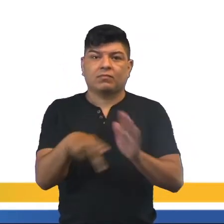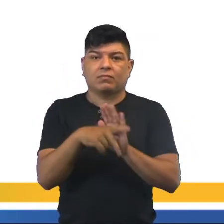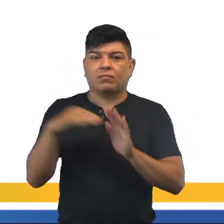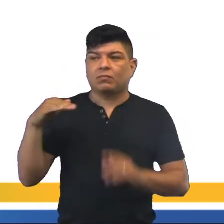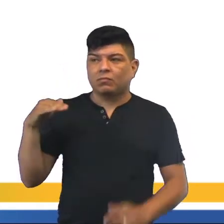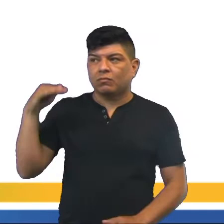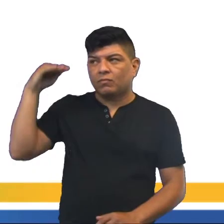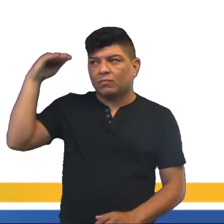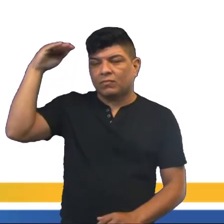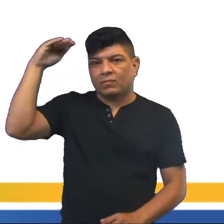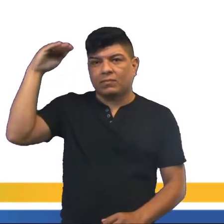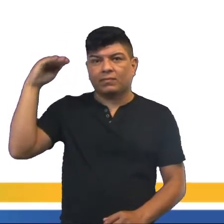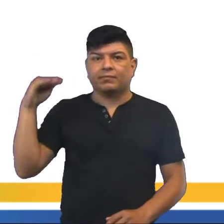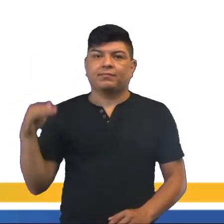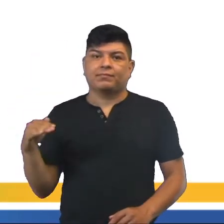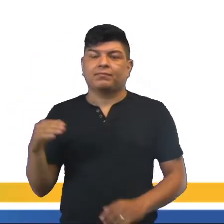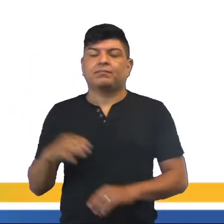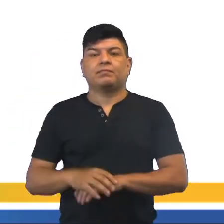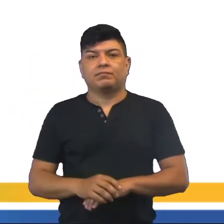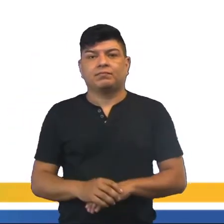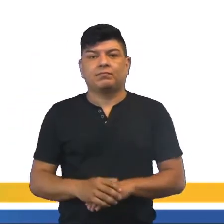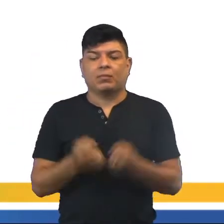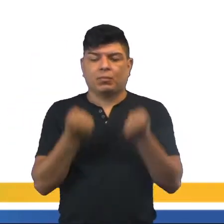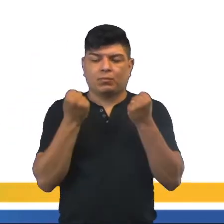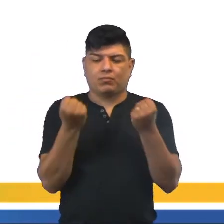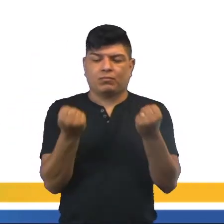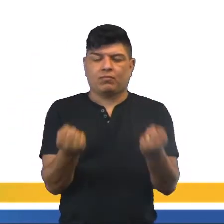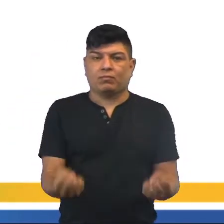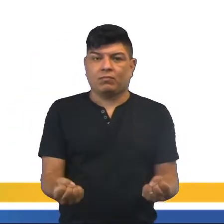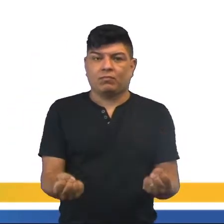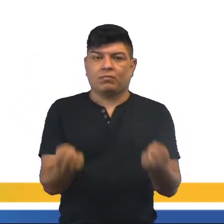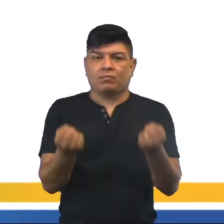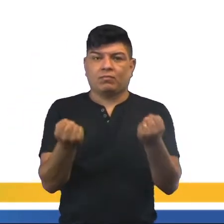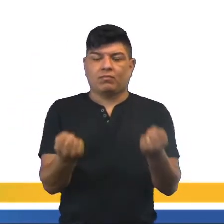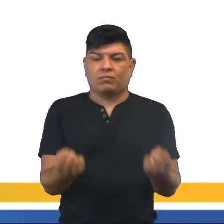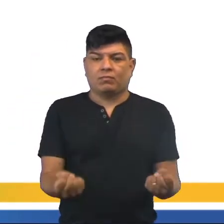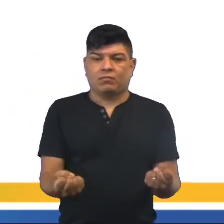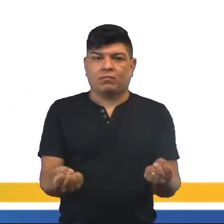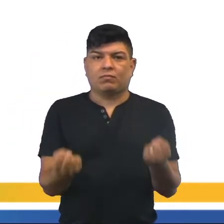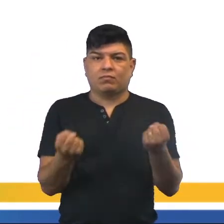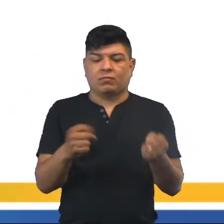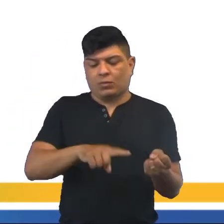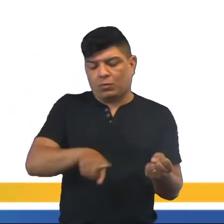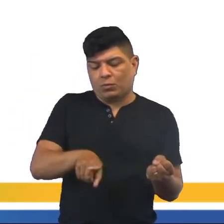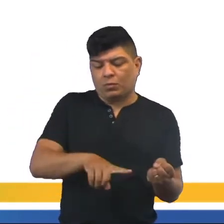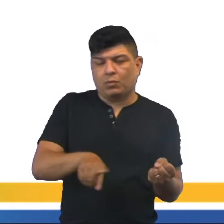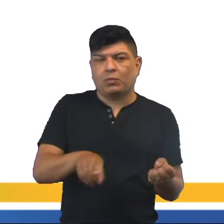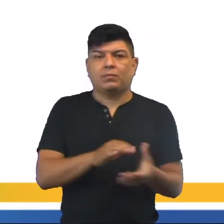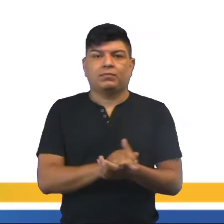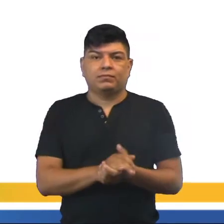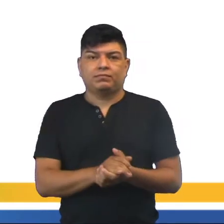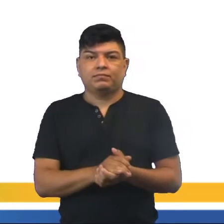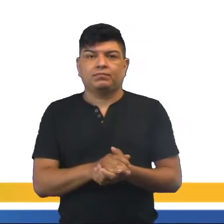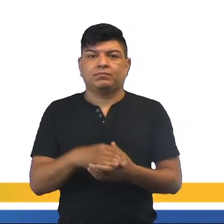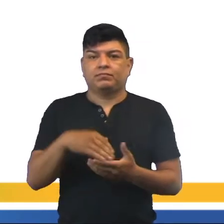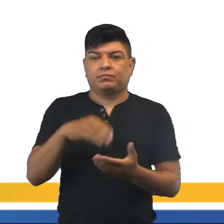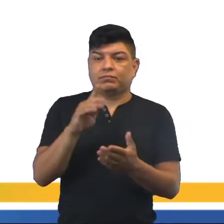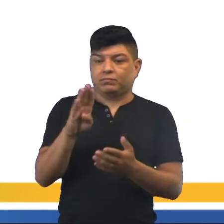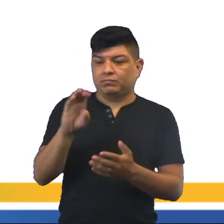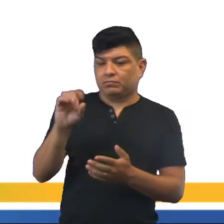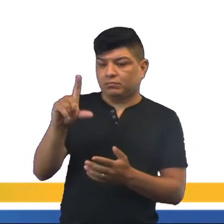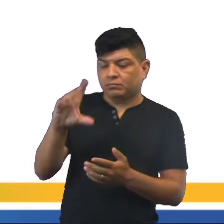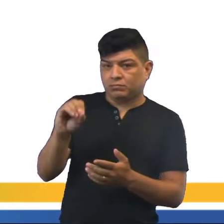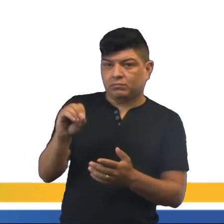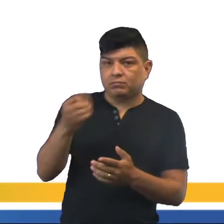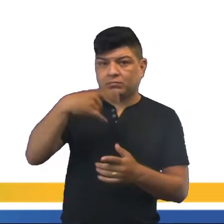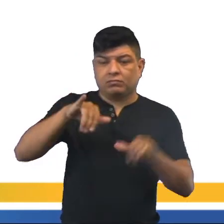altura, ou no nosso peso que medimos em uma balança, em receitas de bolo, e etc. Vamos encontrar